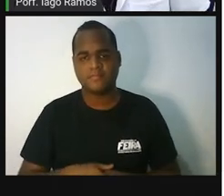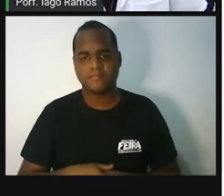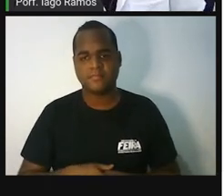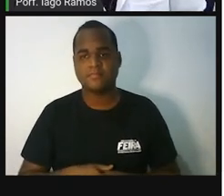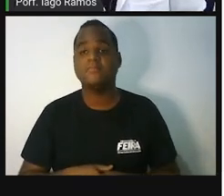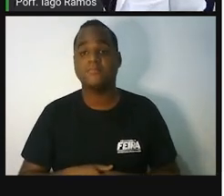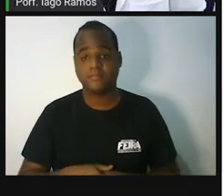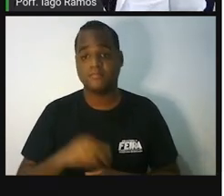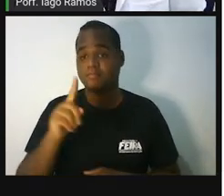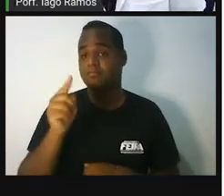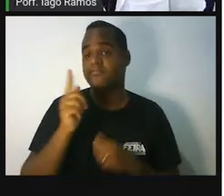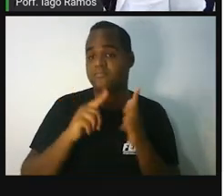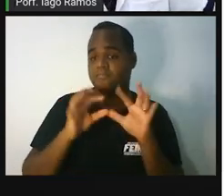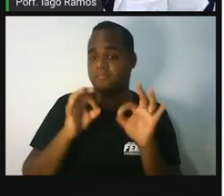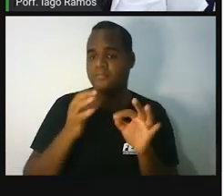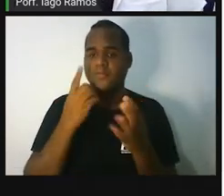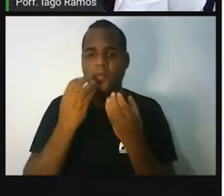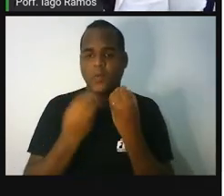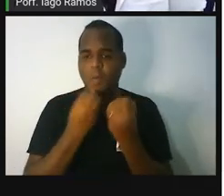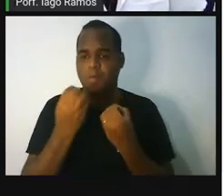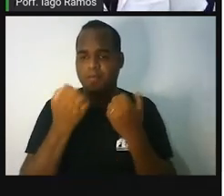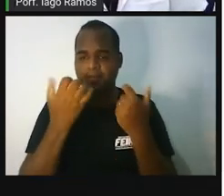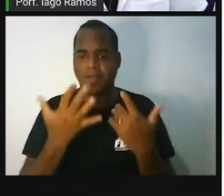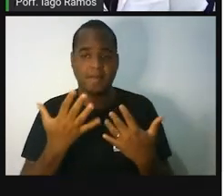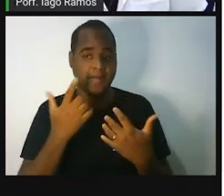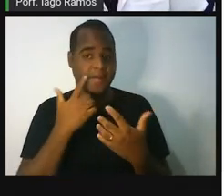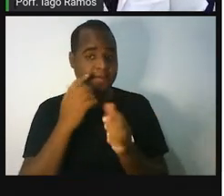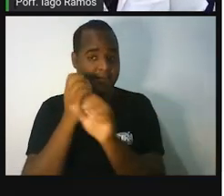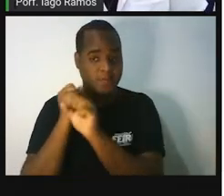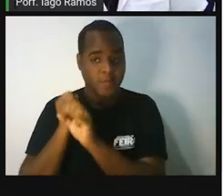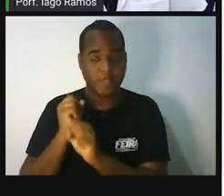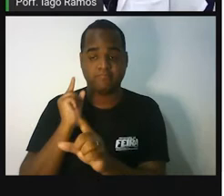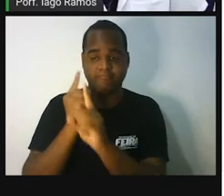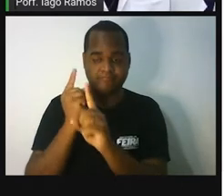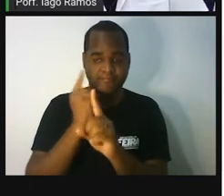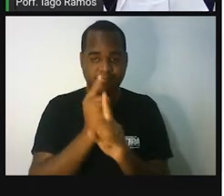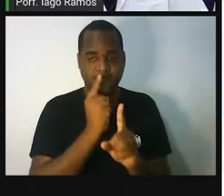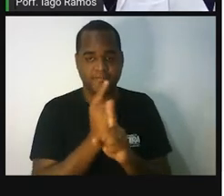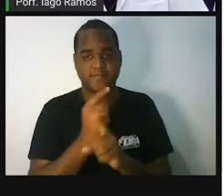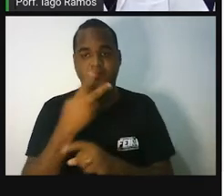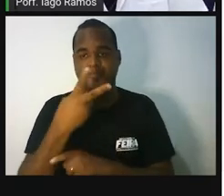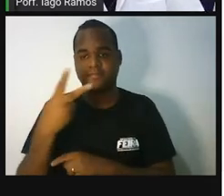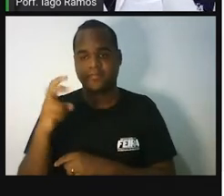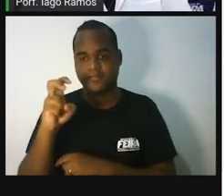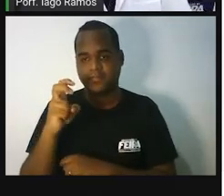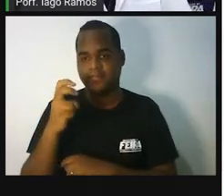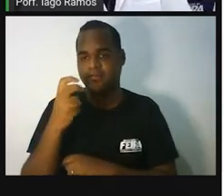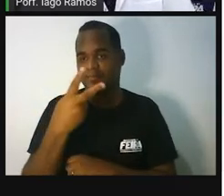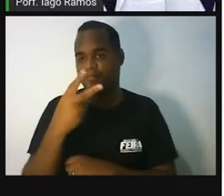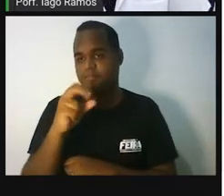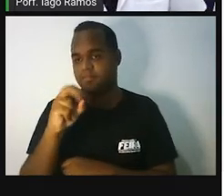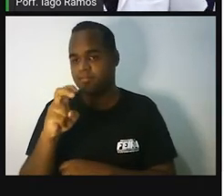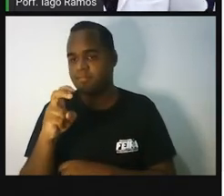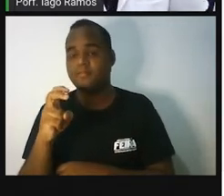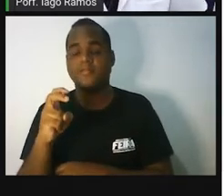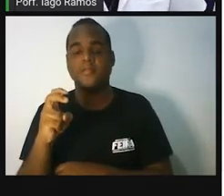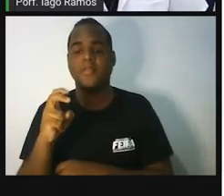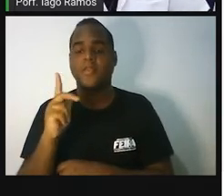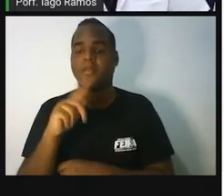Então, ela iria fazer o seguinte, ela ia pegar o resultado que ela encontrou, que é 205, e ia fazer